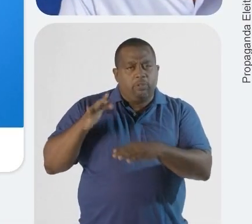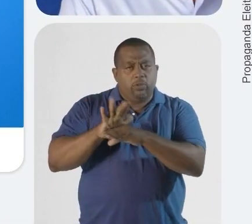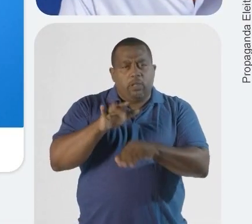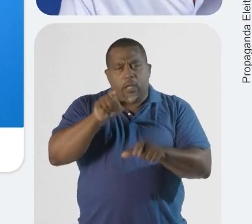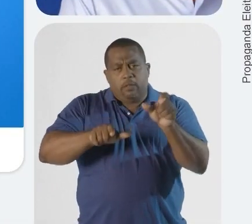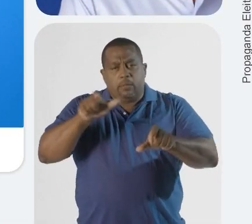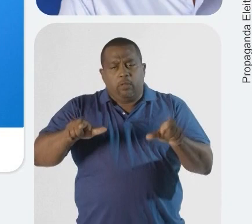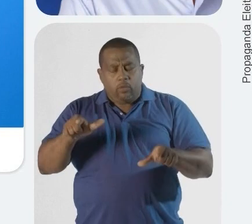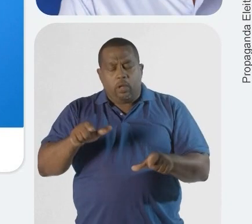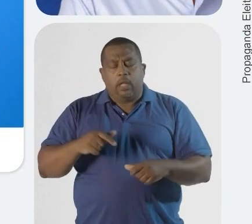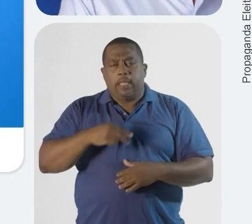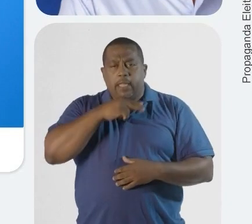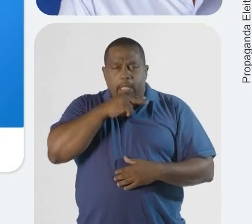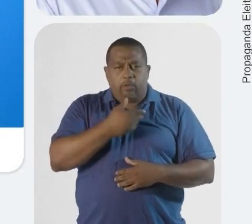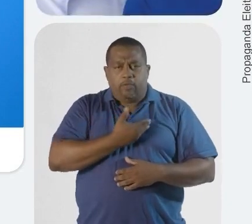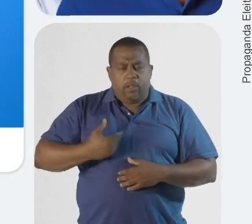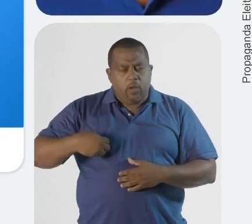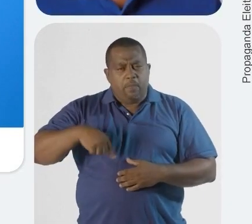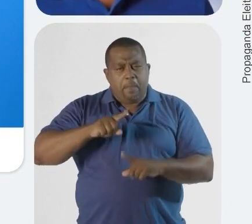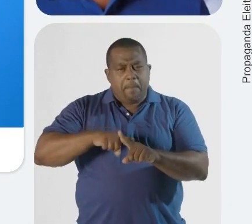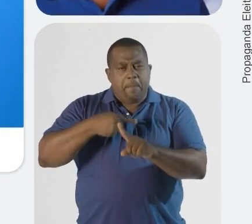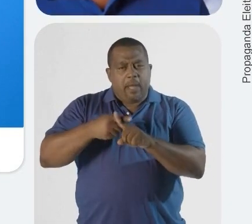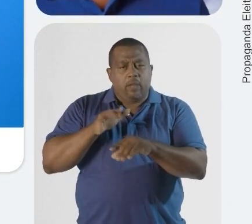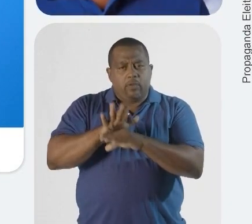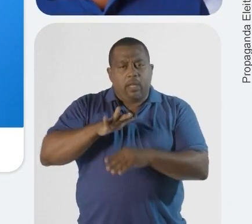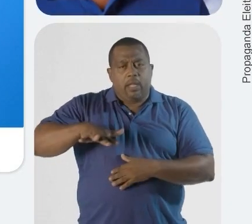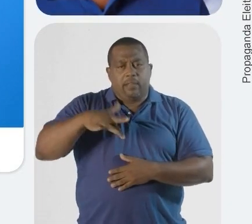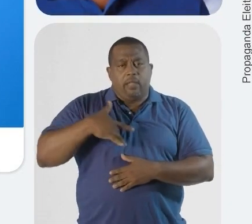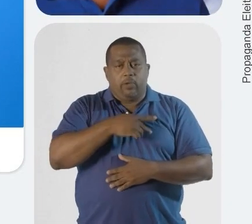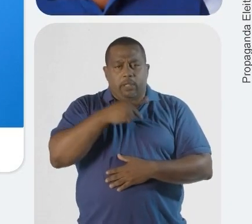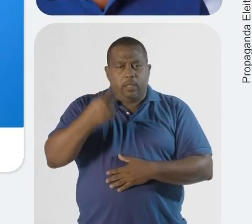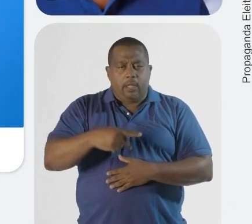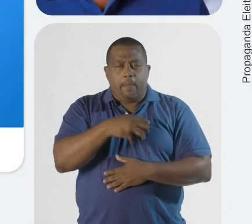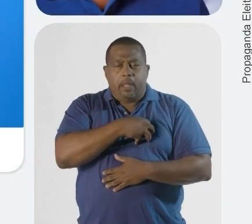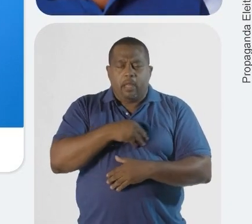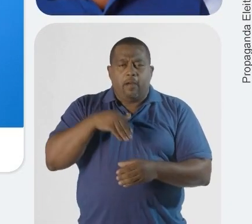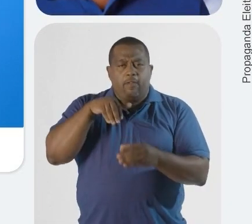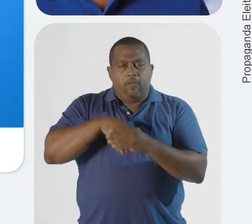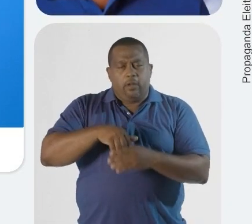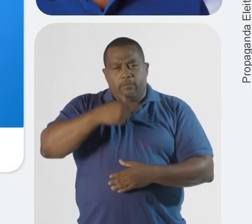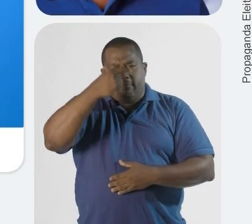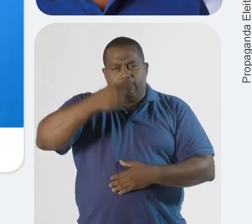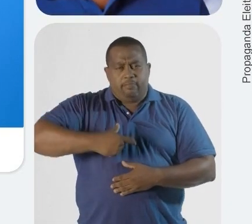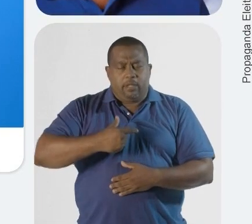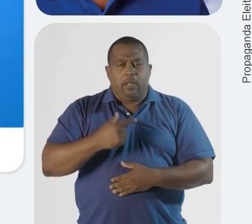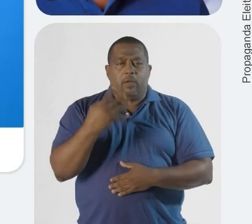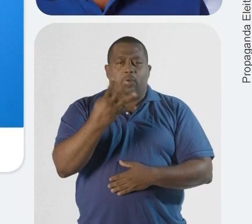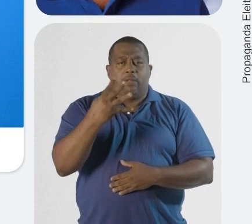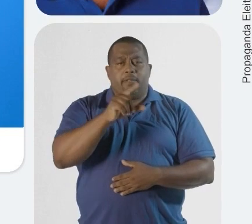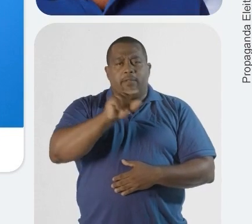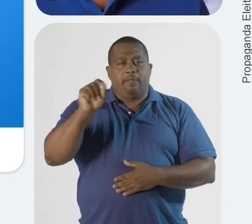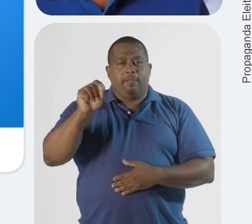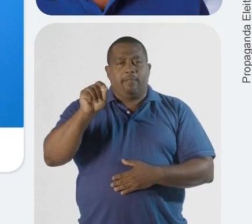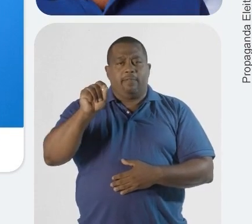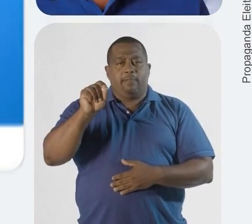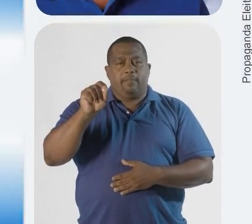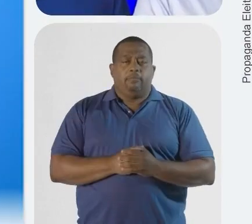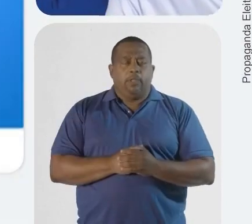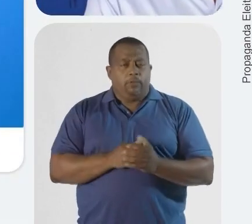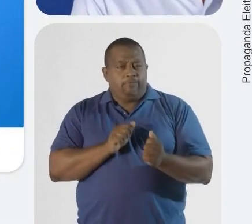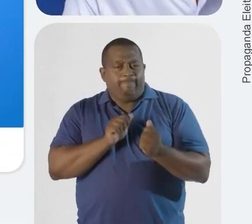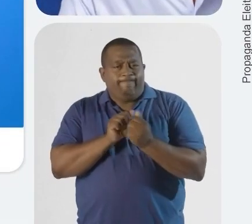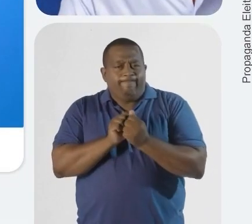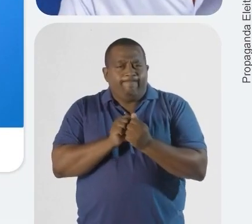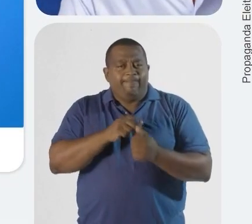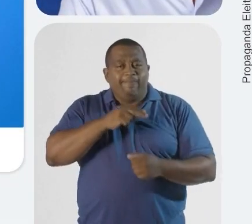pessoas. Com a Seminete Governador, vamos fazer muito mais pela saúde dos baianos. Vote Alain Sanches, 44, 100.